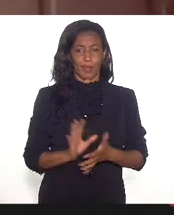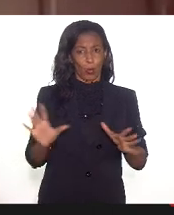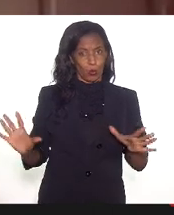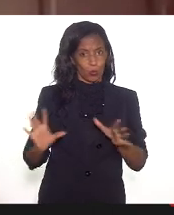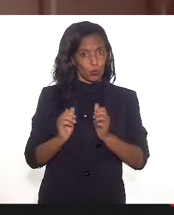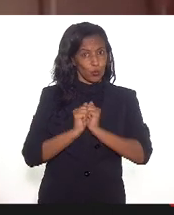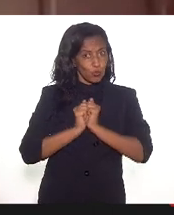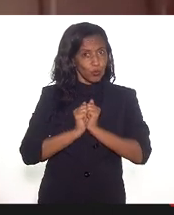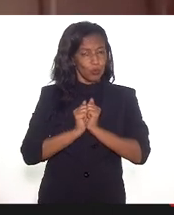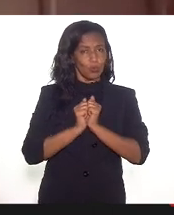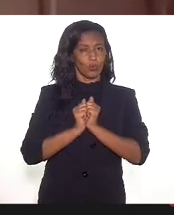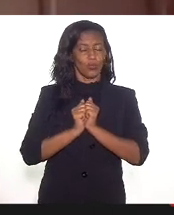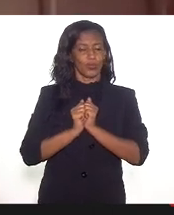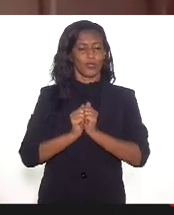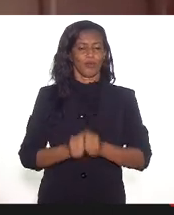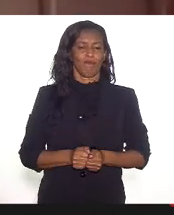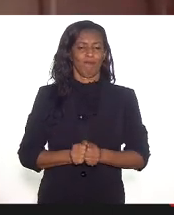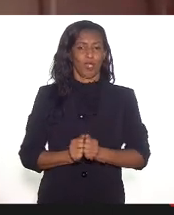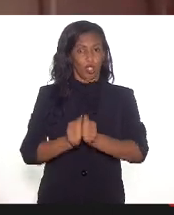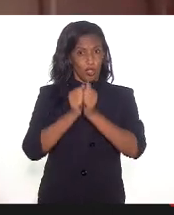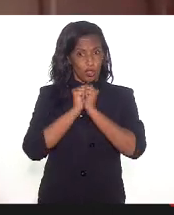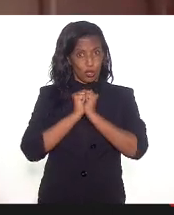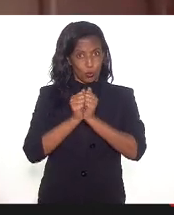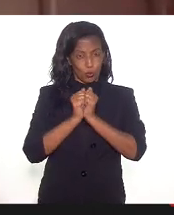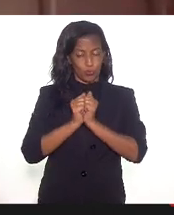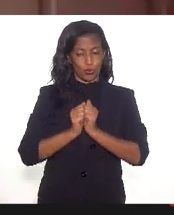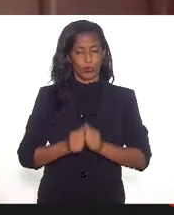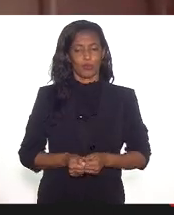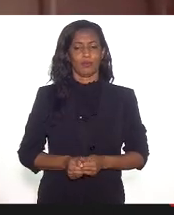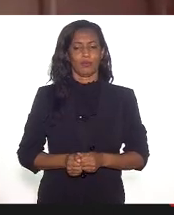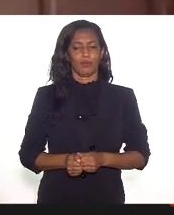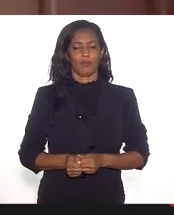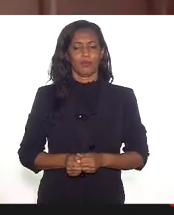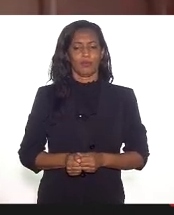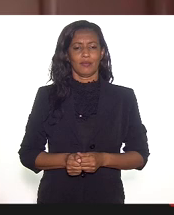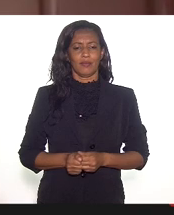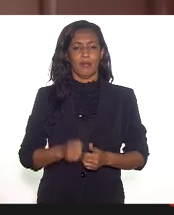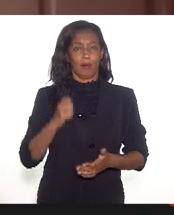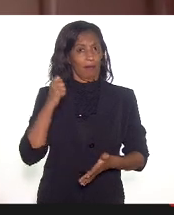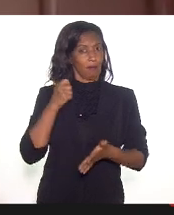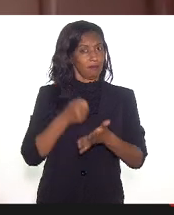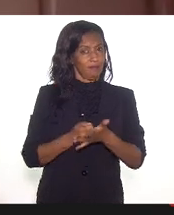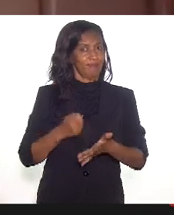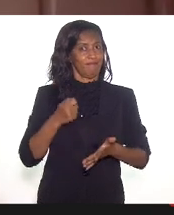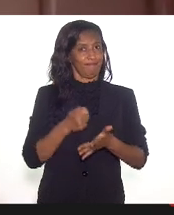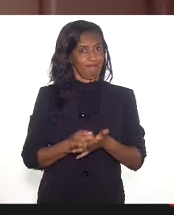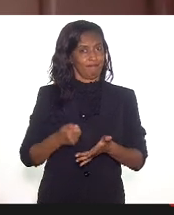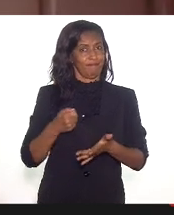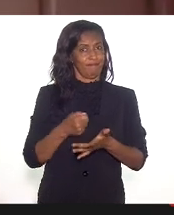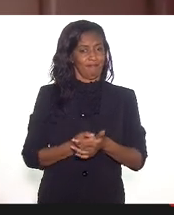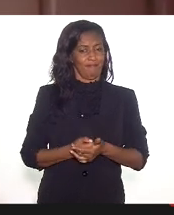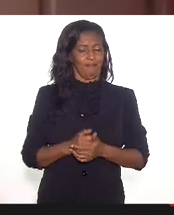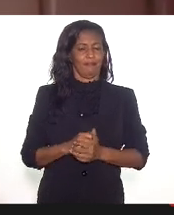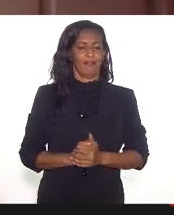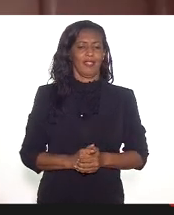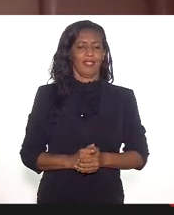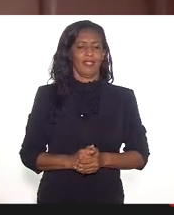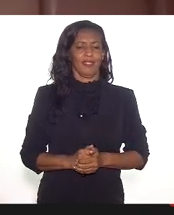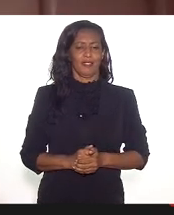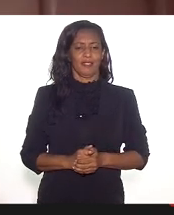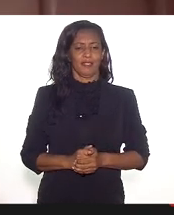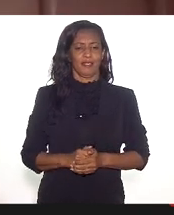juntos, juntas e juntas para garantir essa resistência, proposição